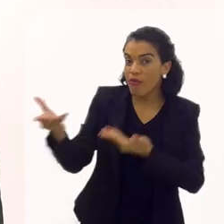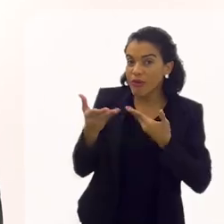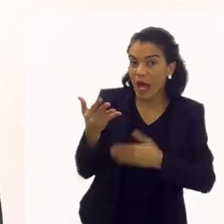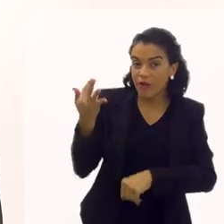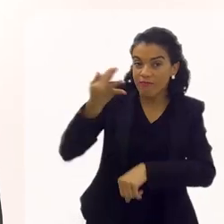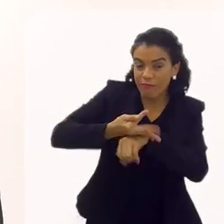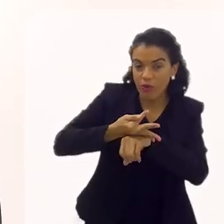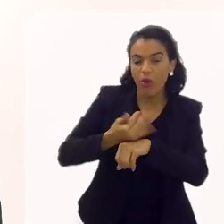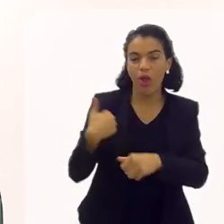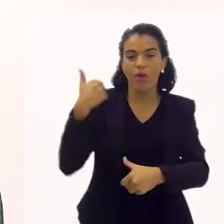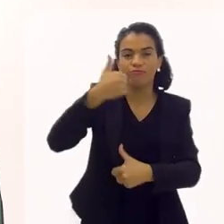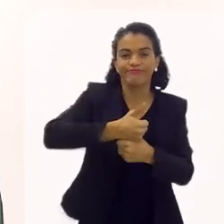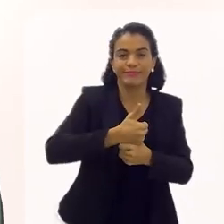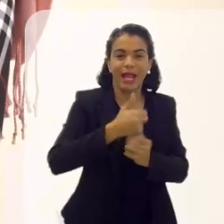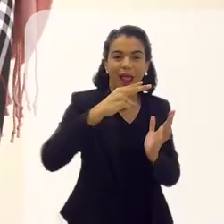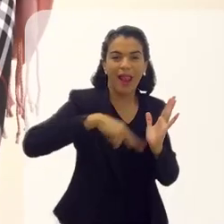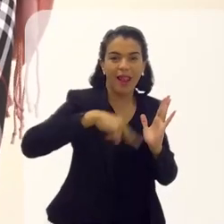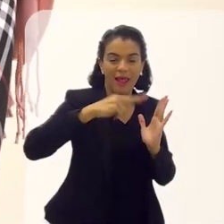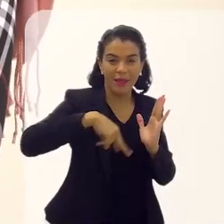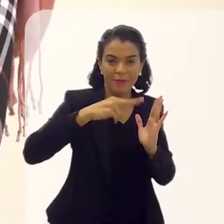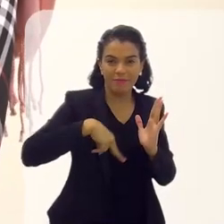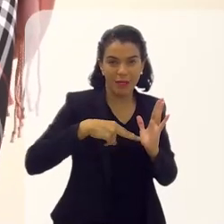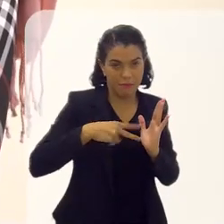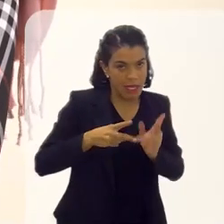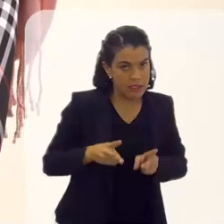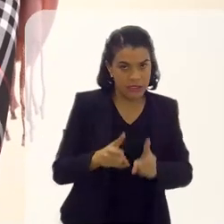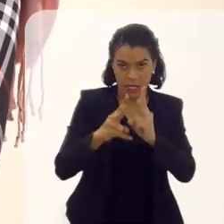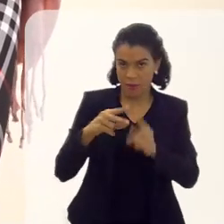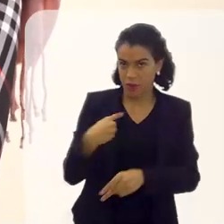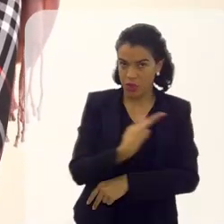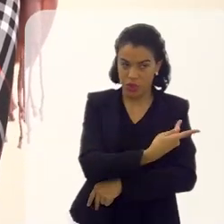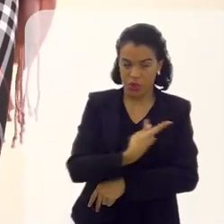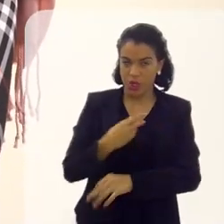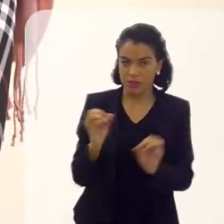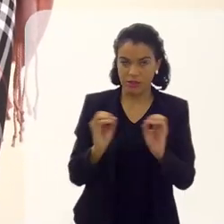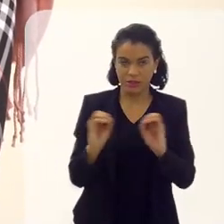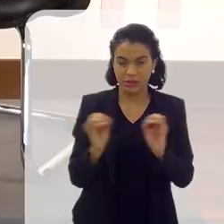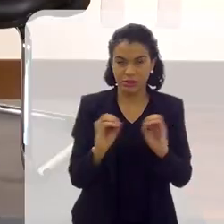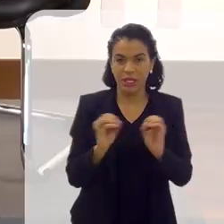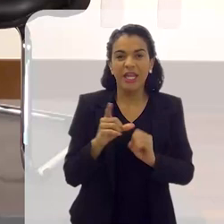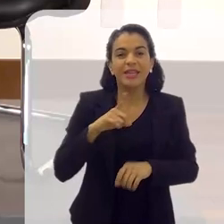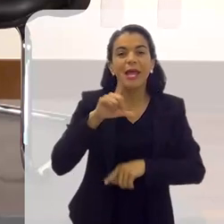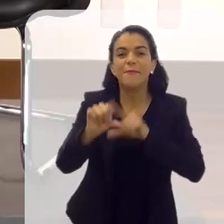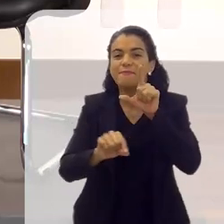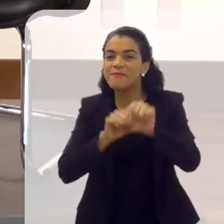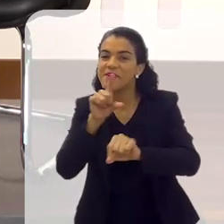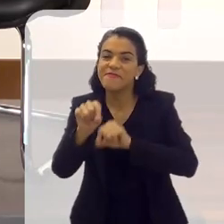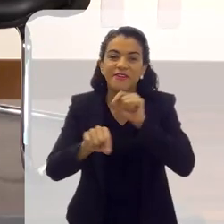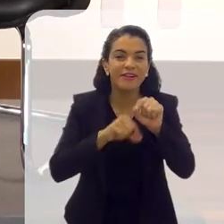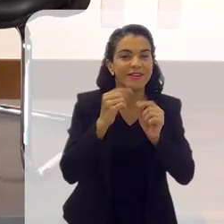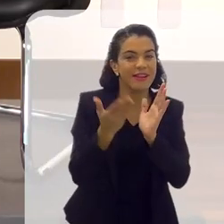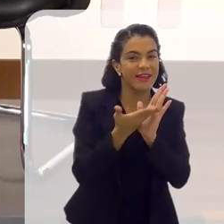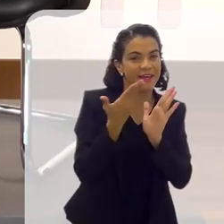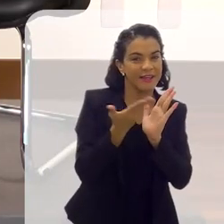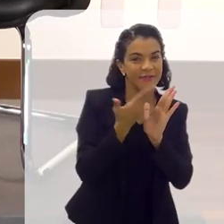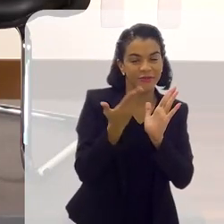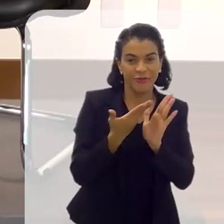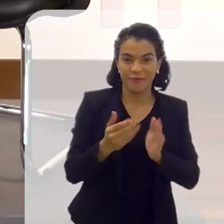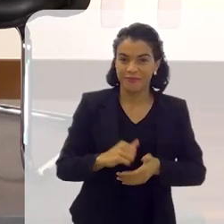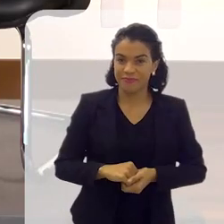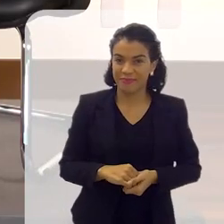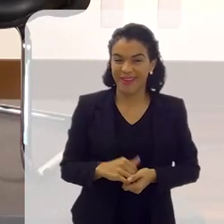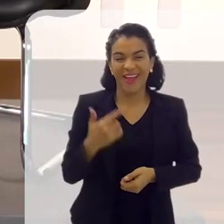Faltou? Faltou a gente ir lá. Você vai entrar. Mas, normalmente, não somos nós, não. Existe uma preferência por leitura?